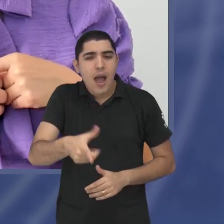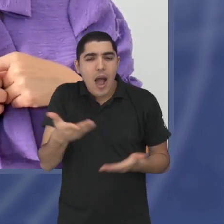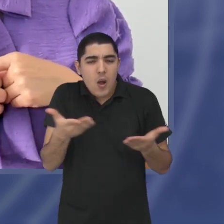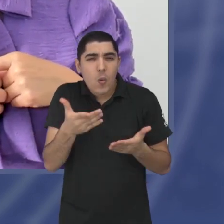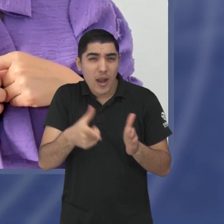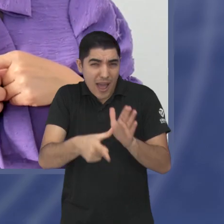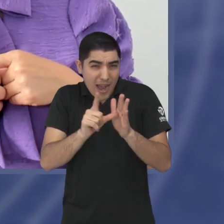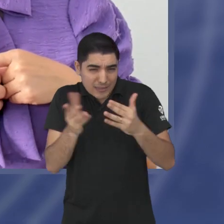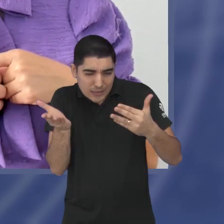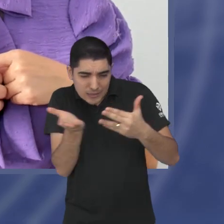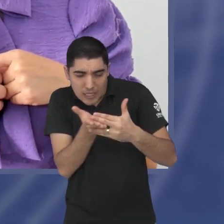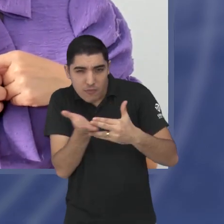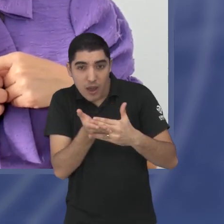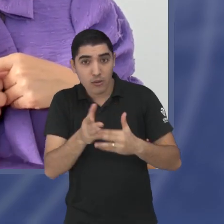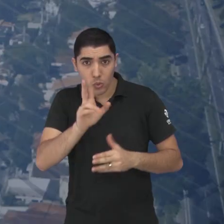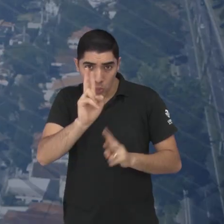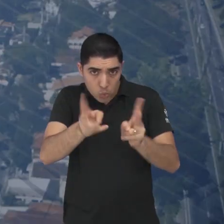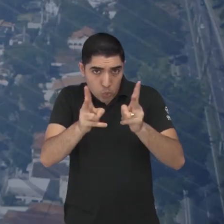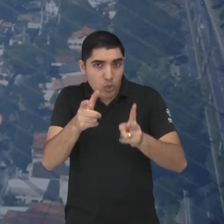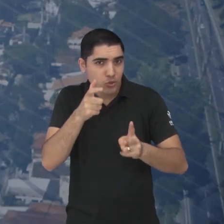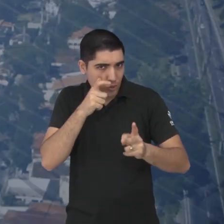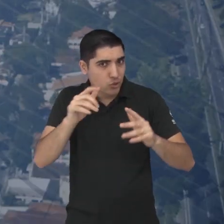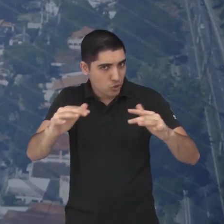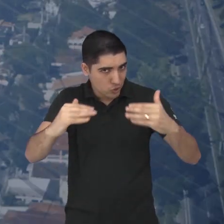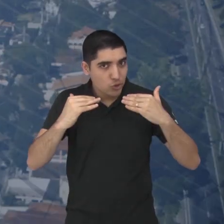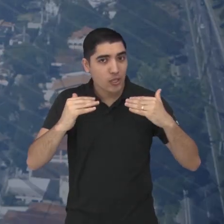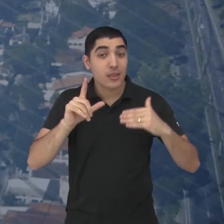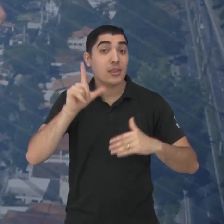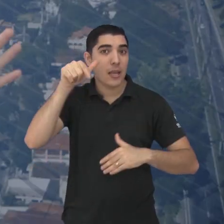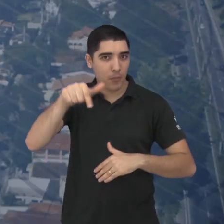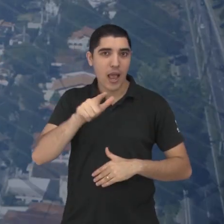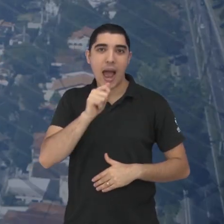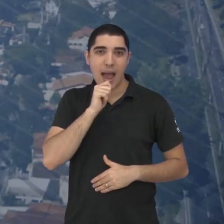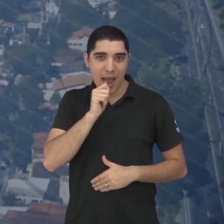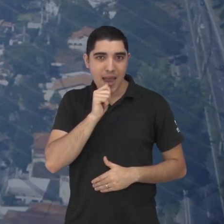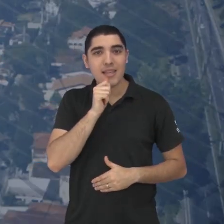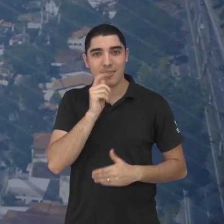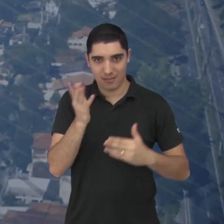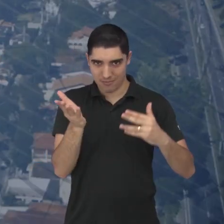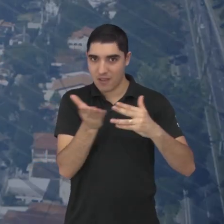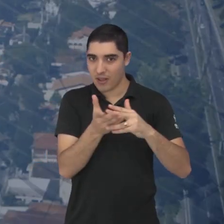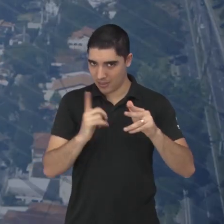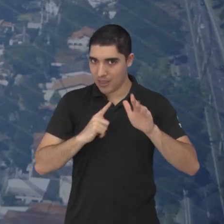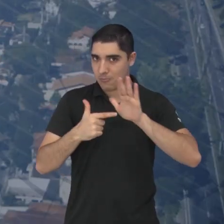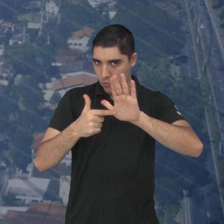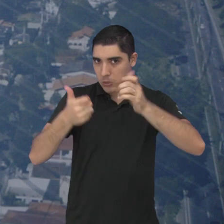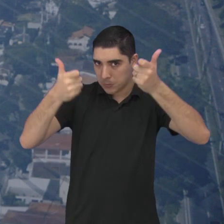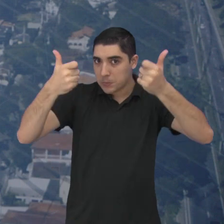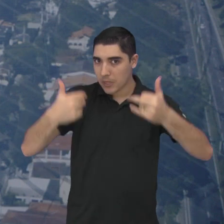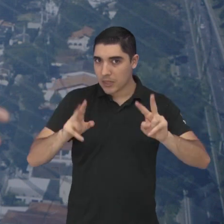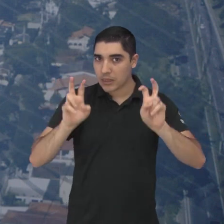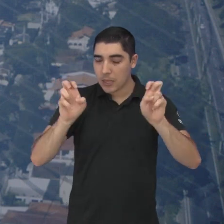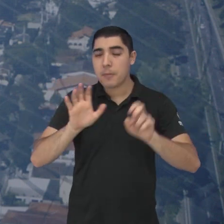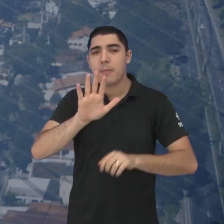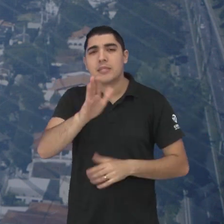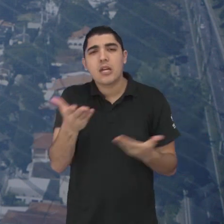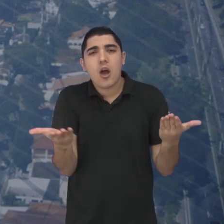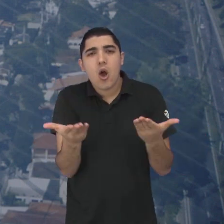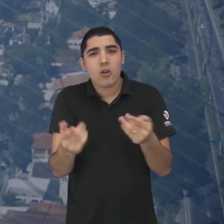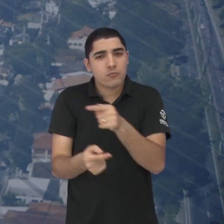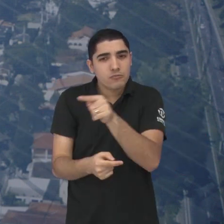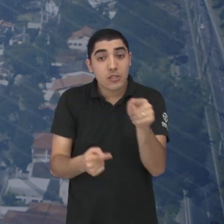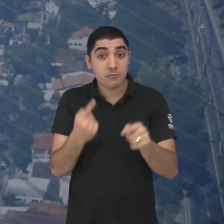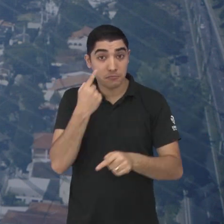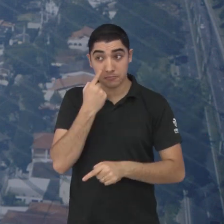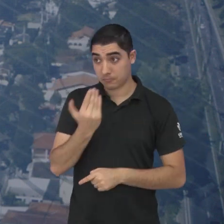Isso aí. Bom, antes da gente ir para o intervalo, então, fiquem com a gente, porque ainda tem mais um bloco para a gente continuar repercutindo esse